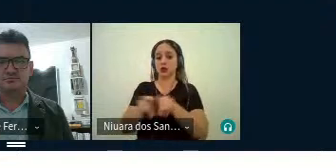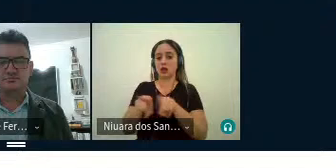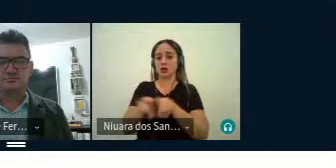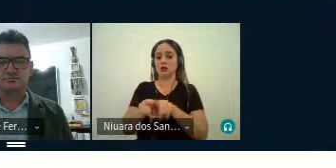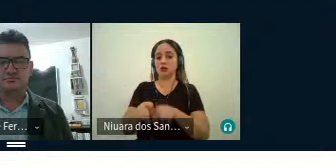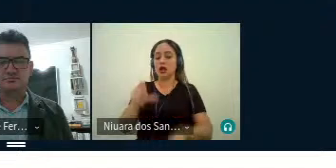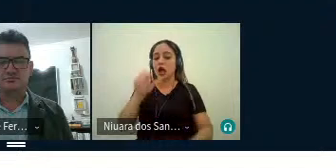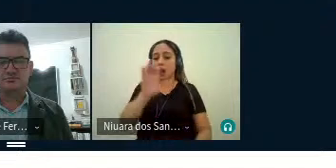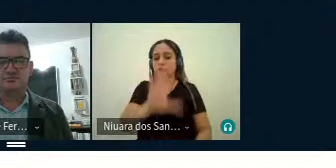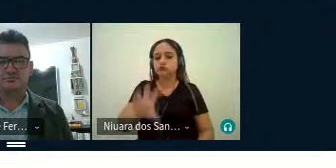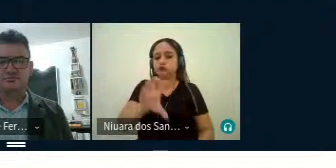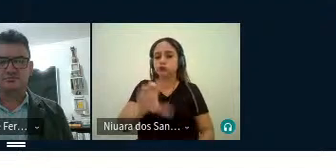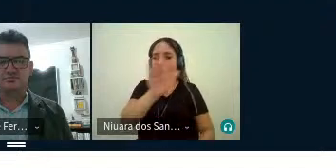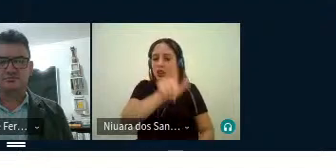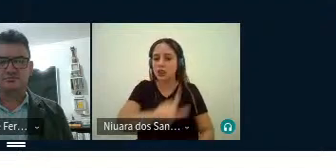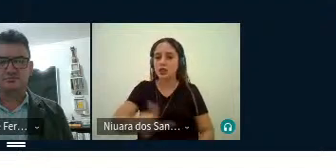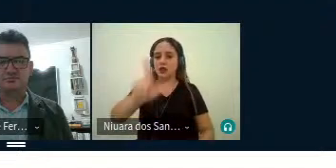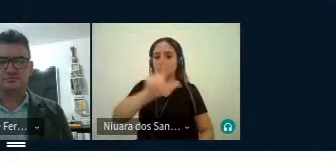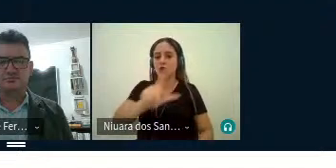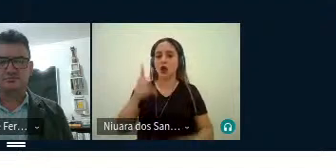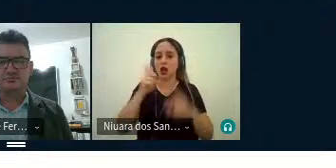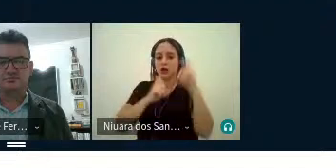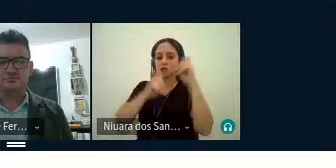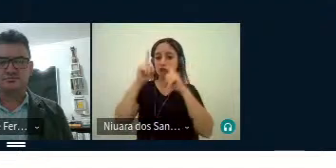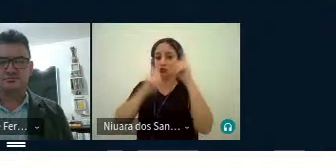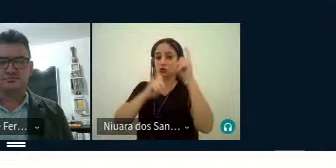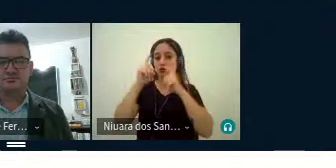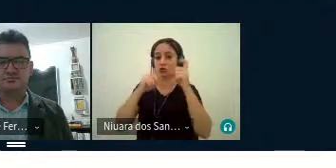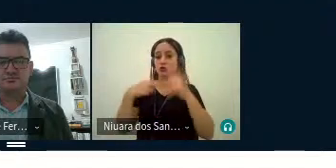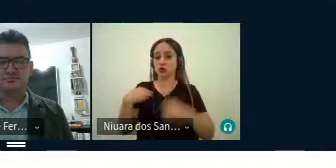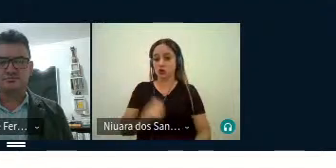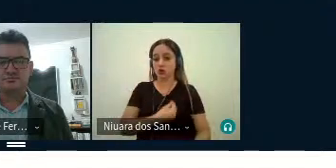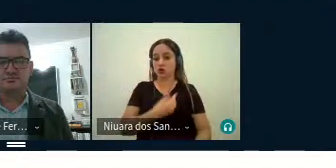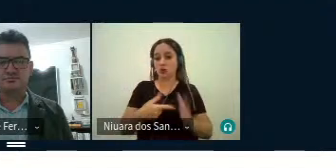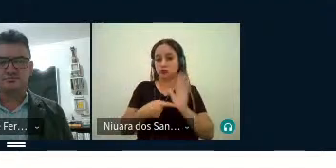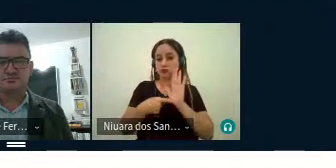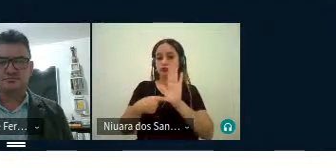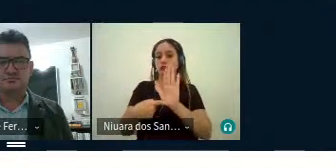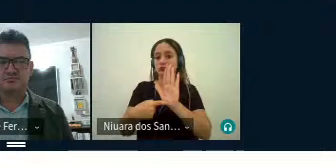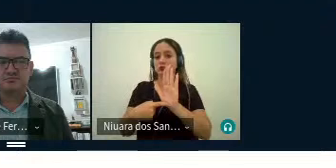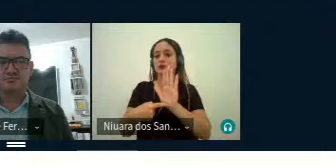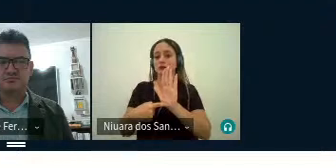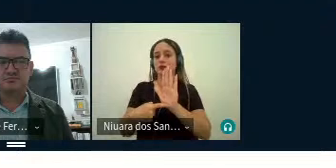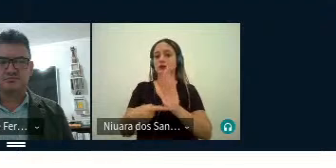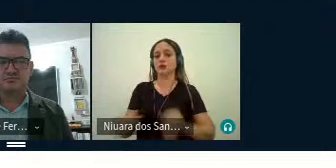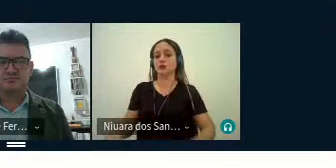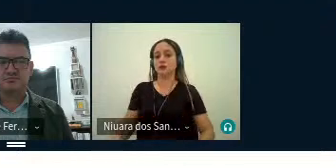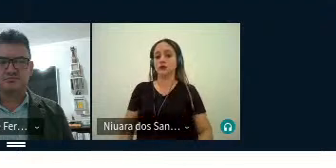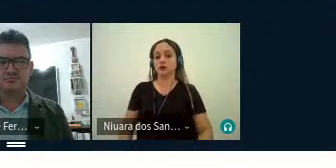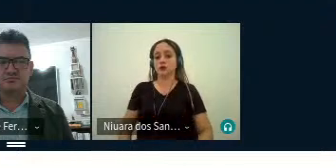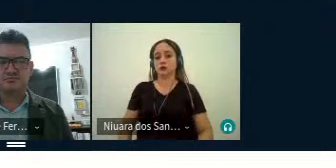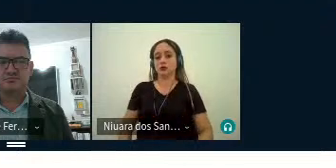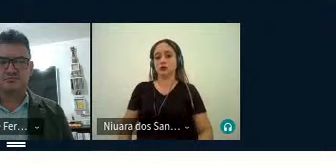literário. A sua expressão autoral está disposta em Inocentes Céus Cinzas.